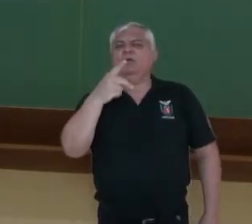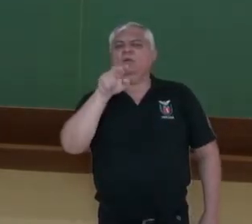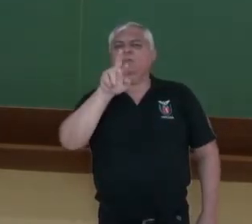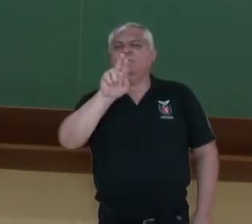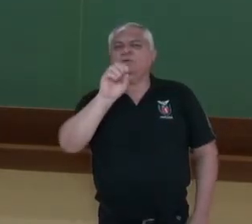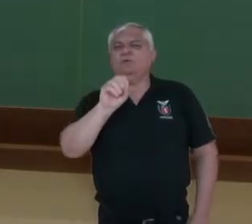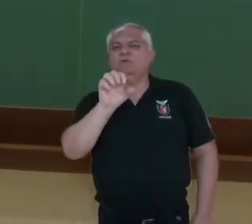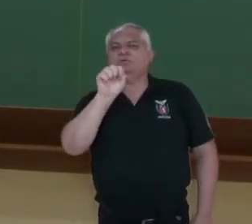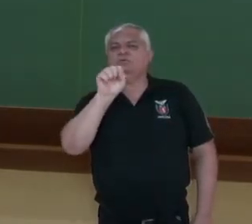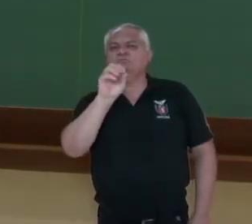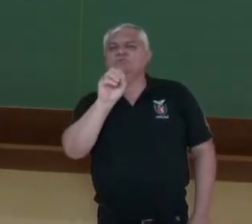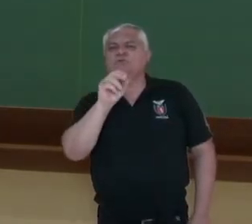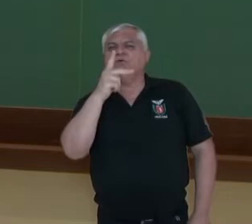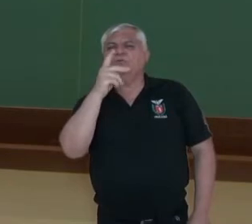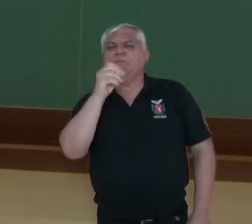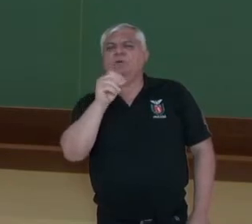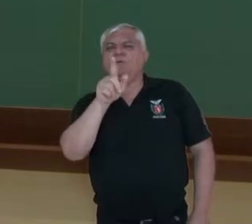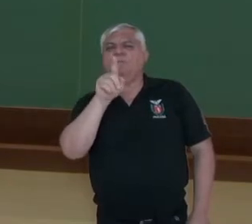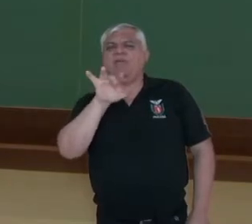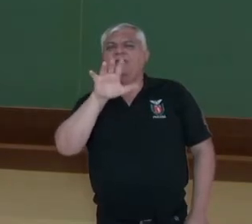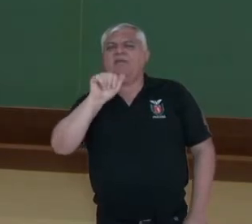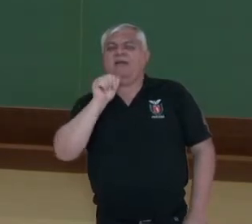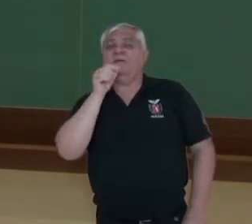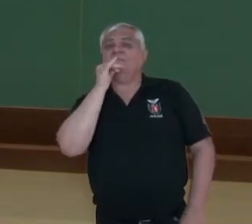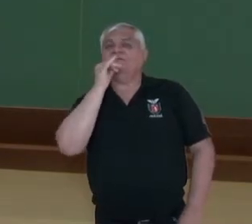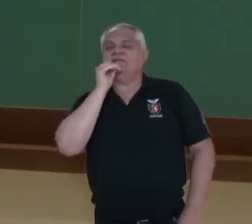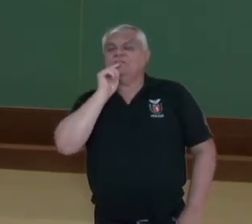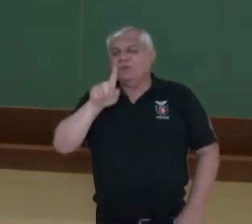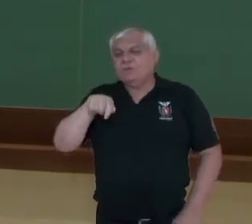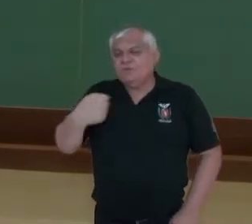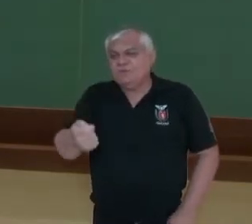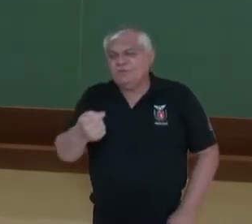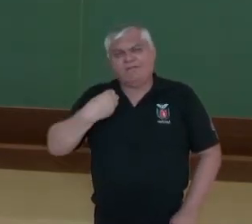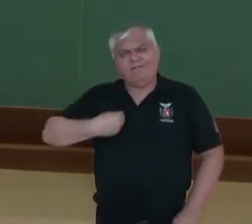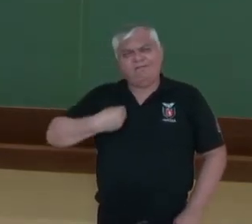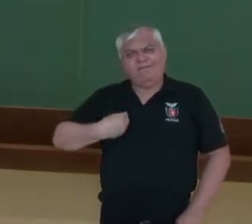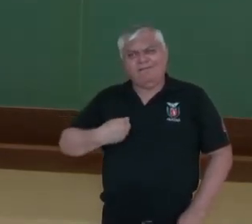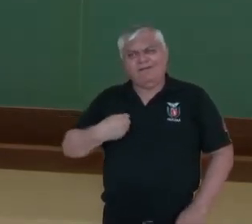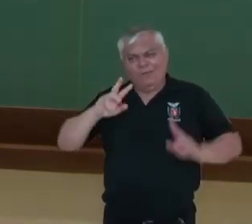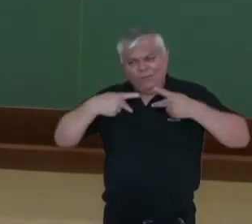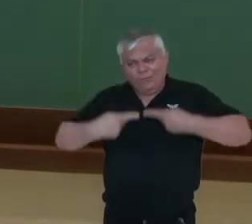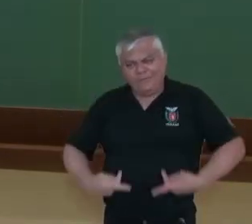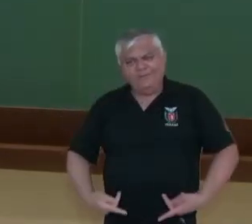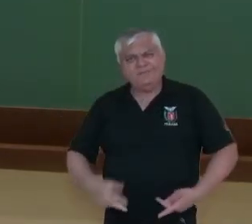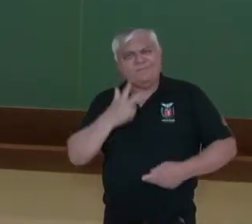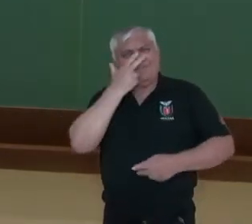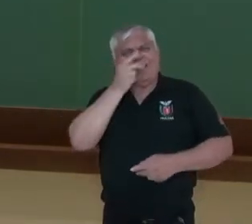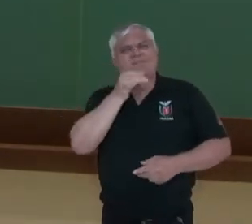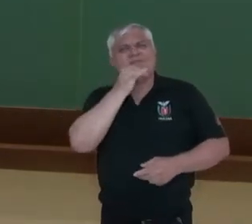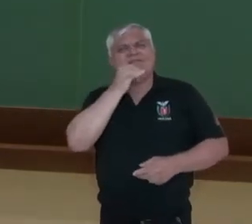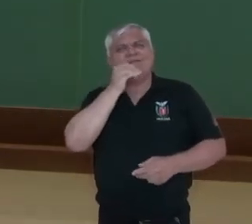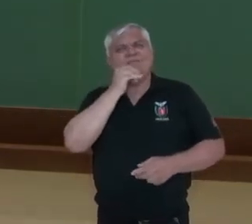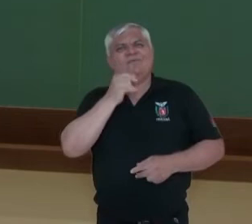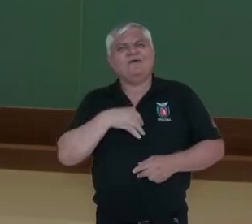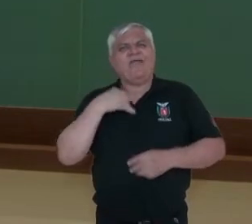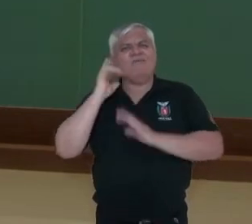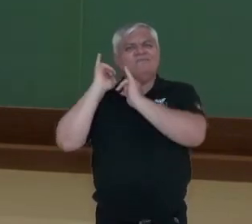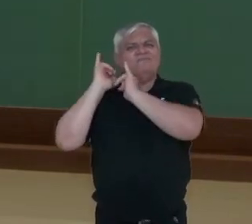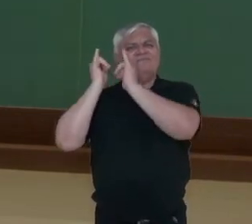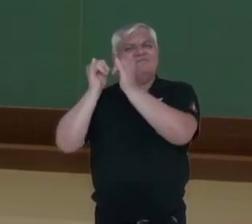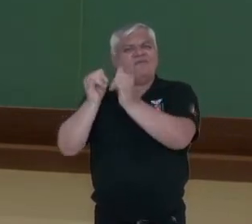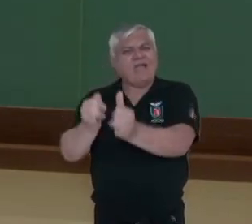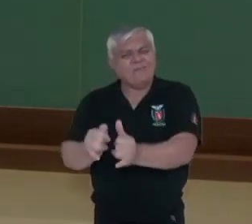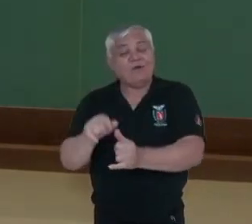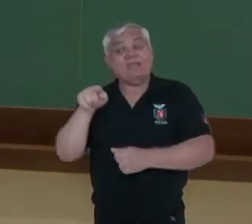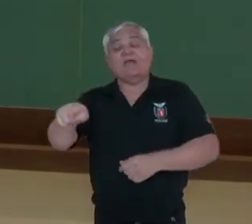prosopopeia ou personificação, muito utilizada nas fábulas onde os animais criam vidas, desculpa,